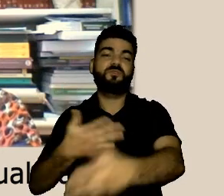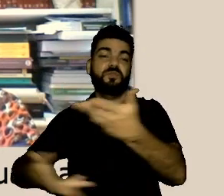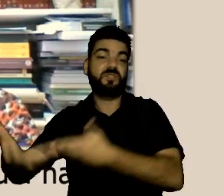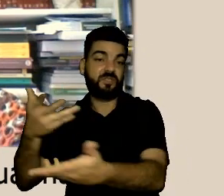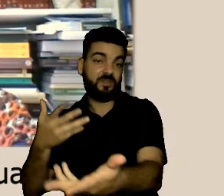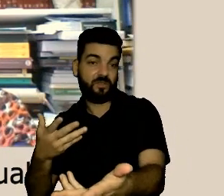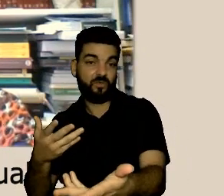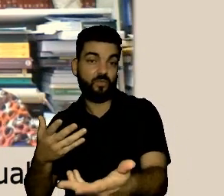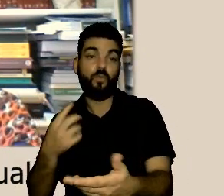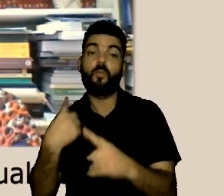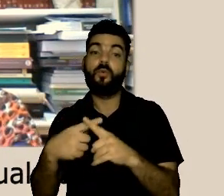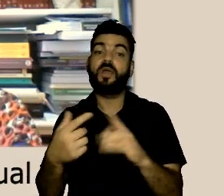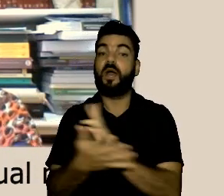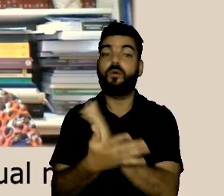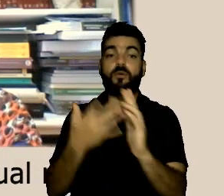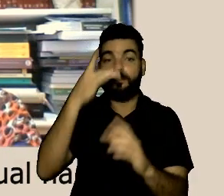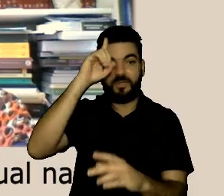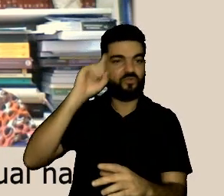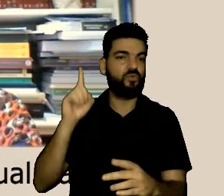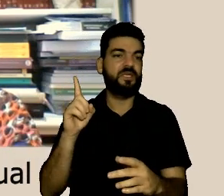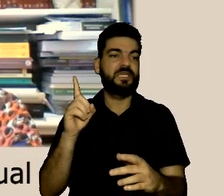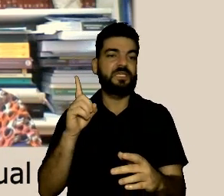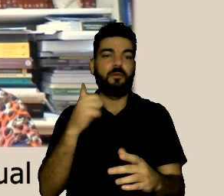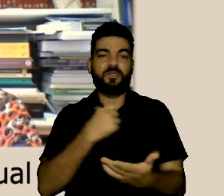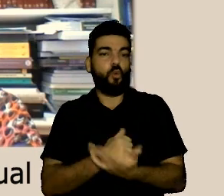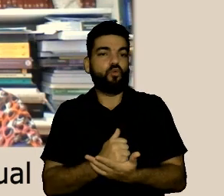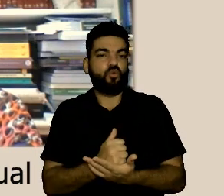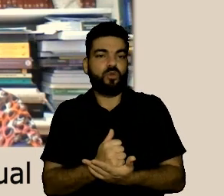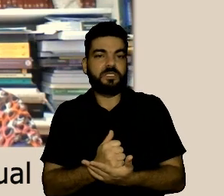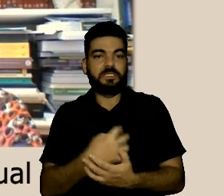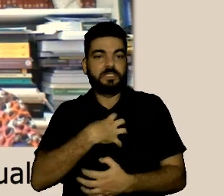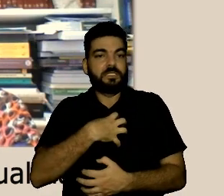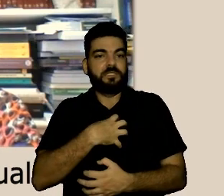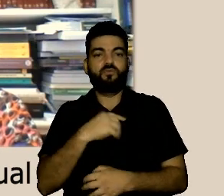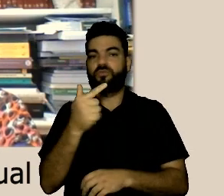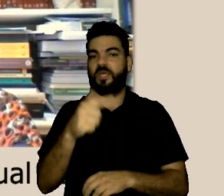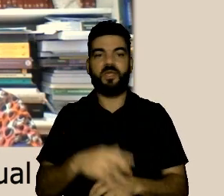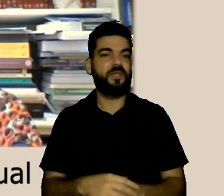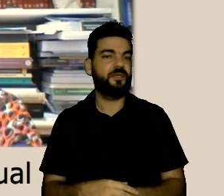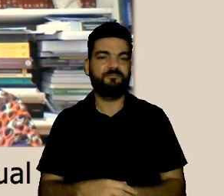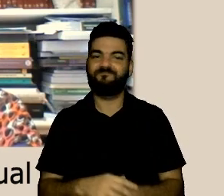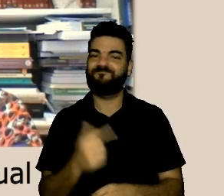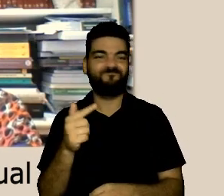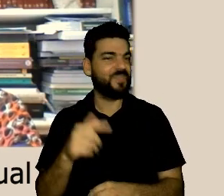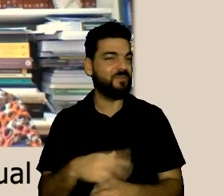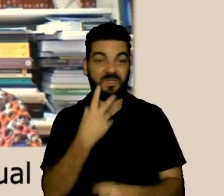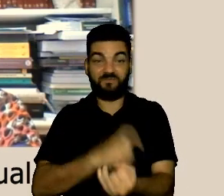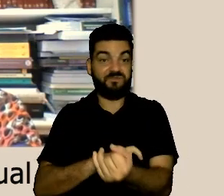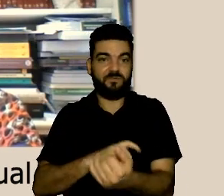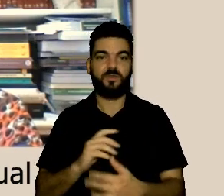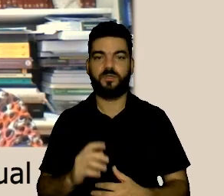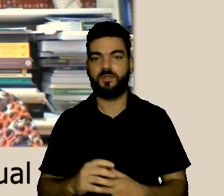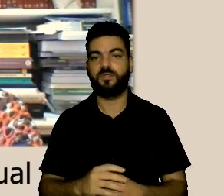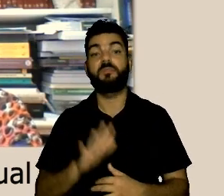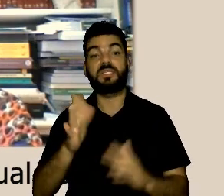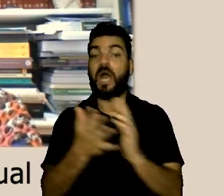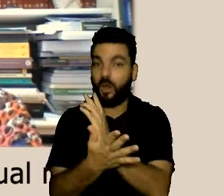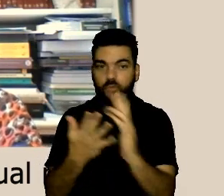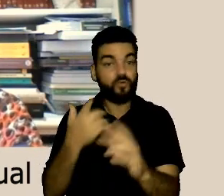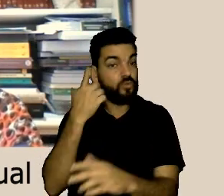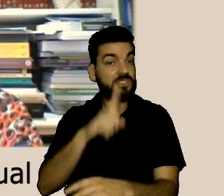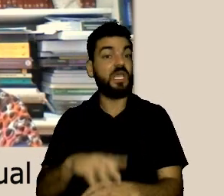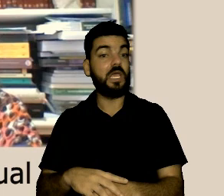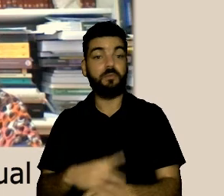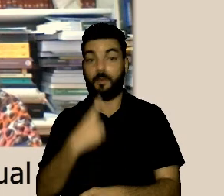podem ser vocacionadas nem todo mundo vai ter estrutura para trabalhar com conciliação com mediação ou com